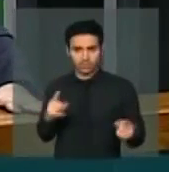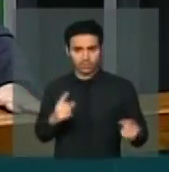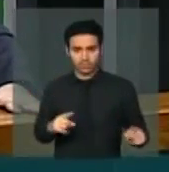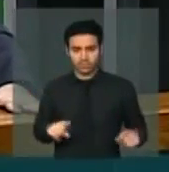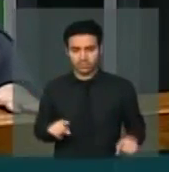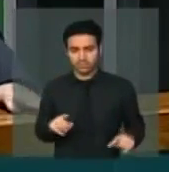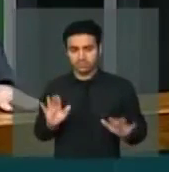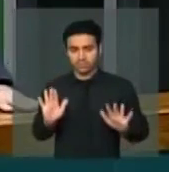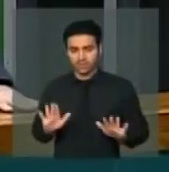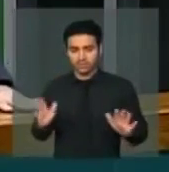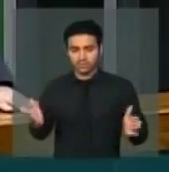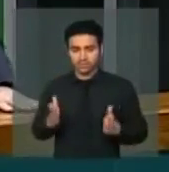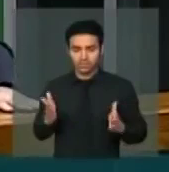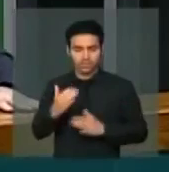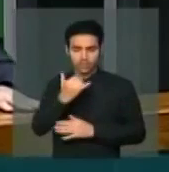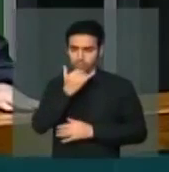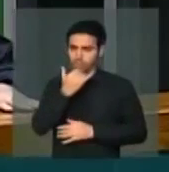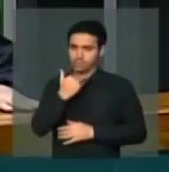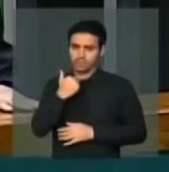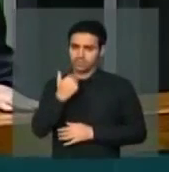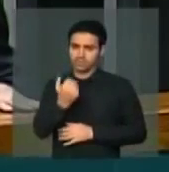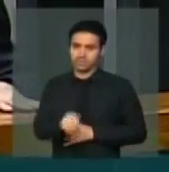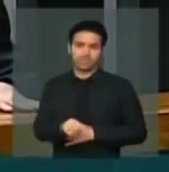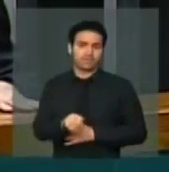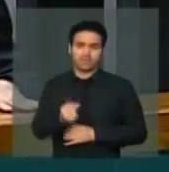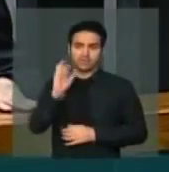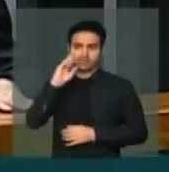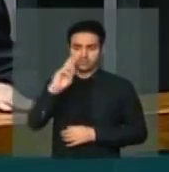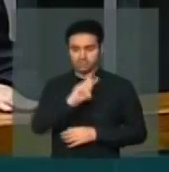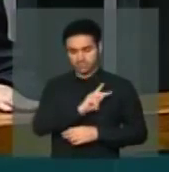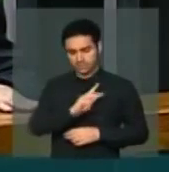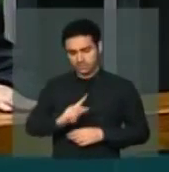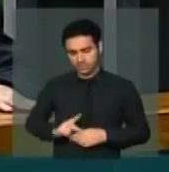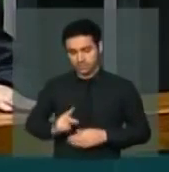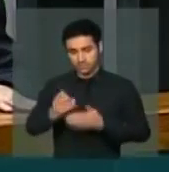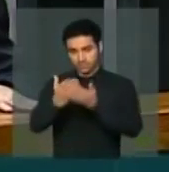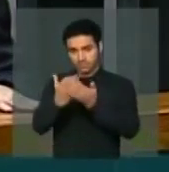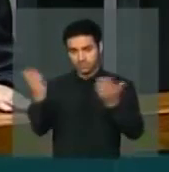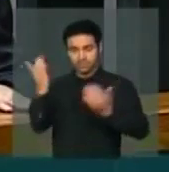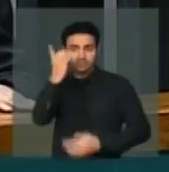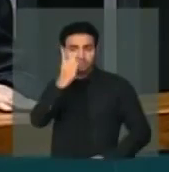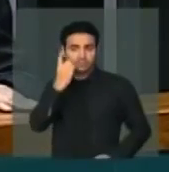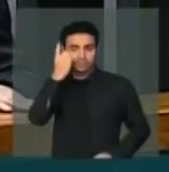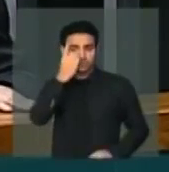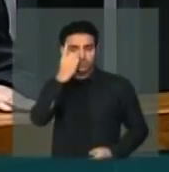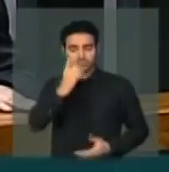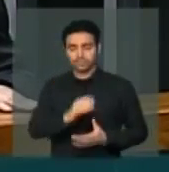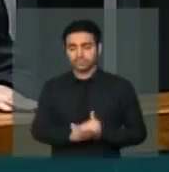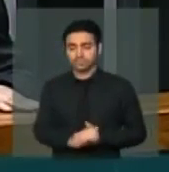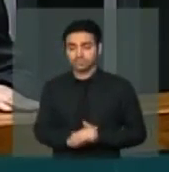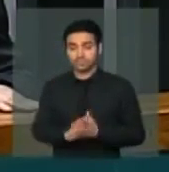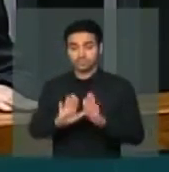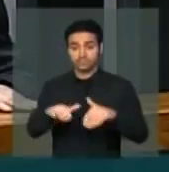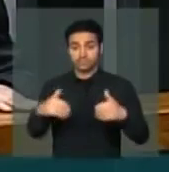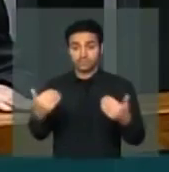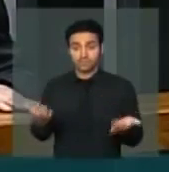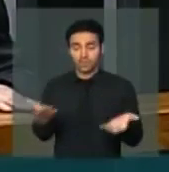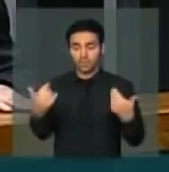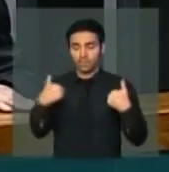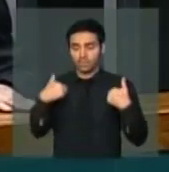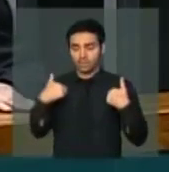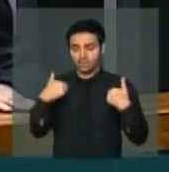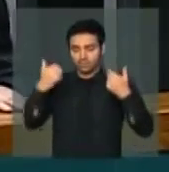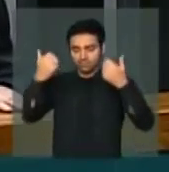neste momento, é inaceitável, senhor presidente, senhoras e senhores deputados. portanto, eu faço aqui